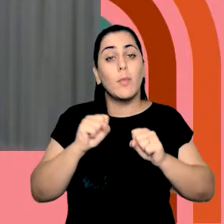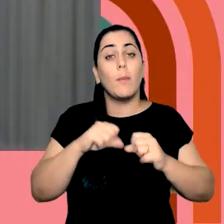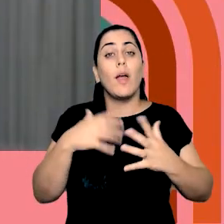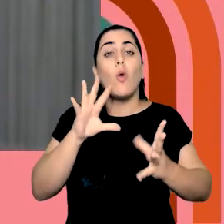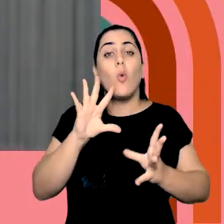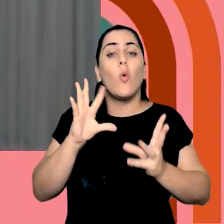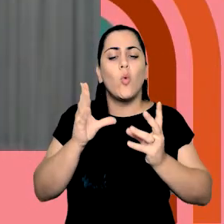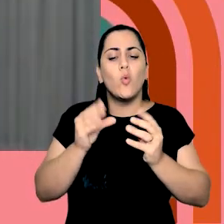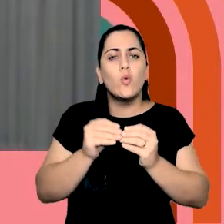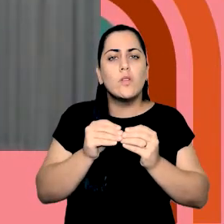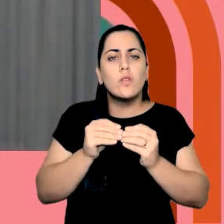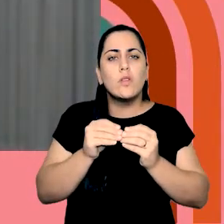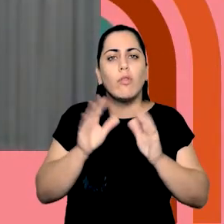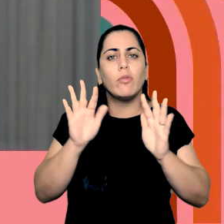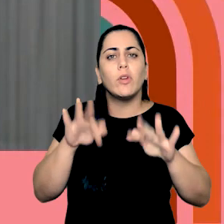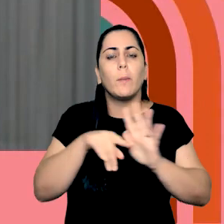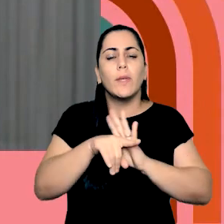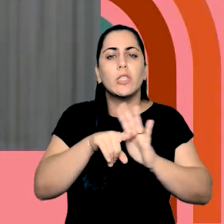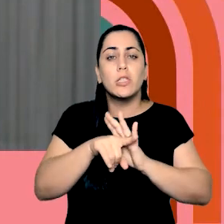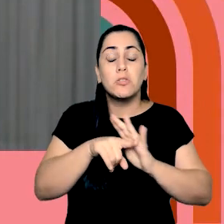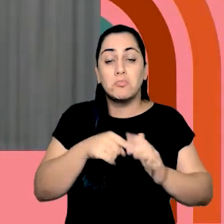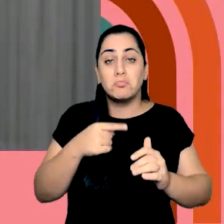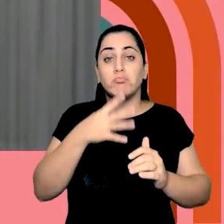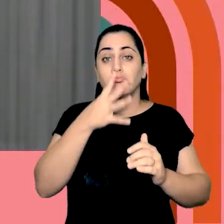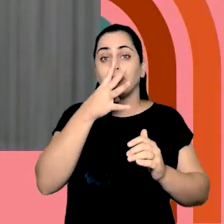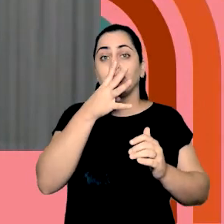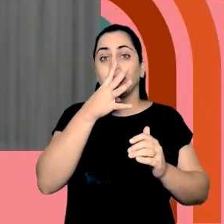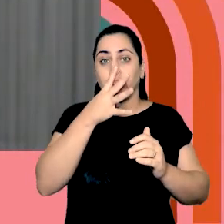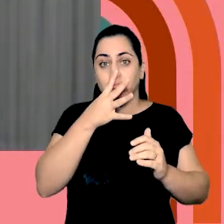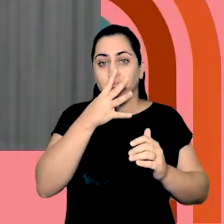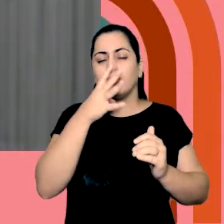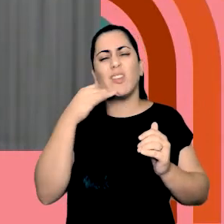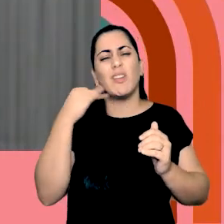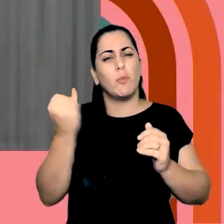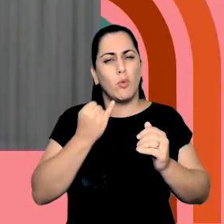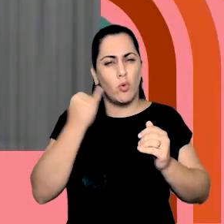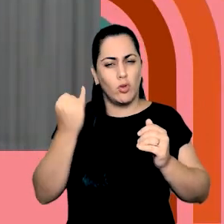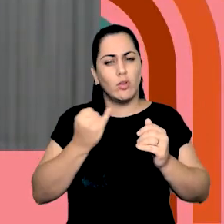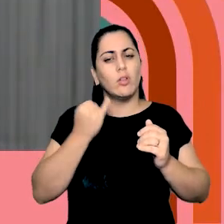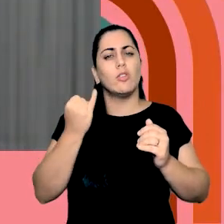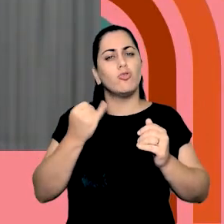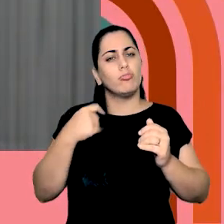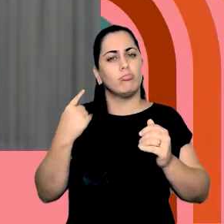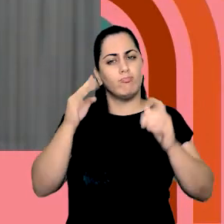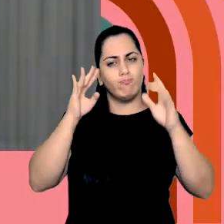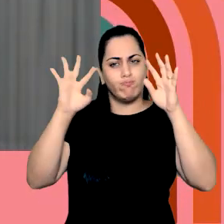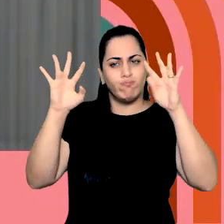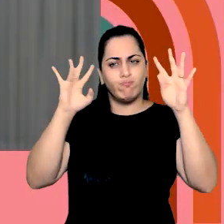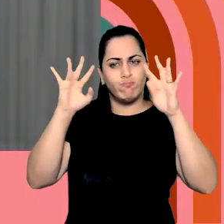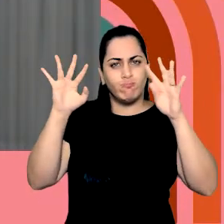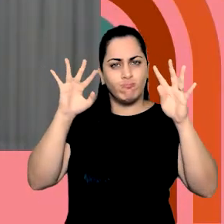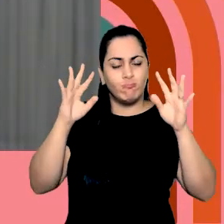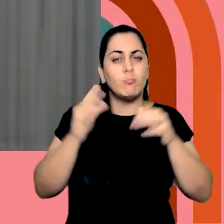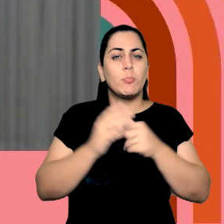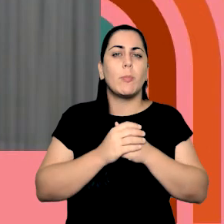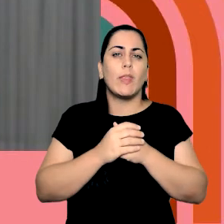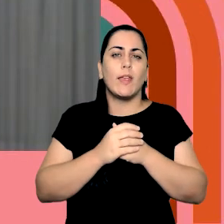conclusão das pesquisadoras é muito interessante, muito importante, vale a pena a gente refletir. O elas